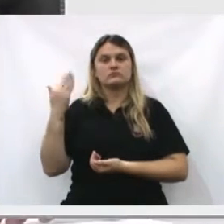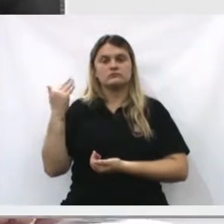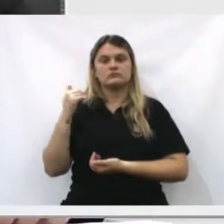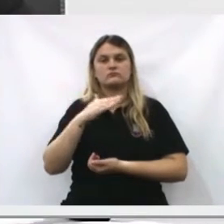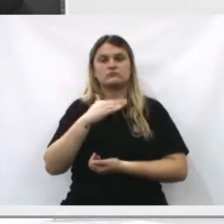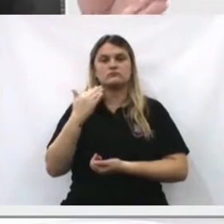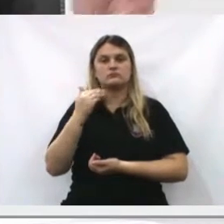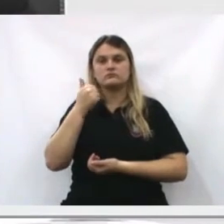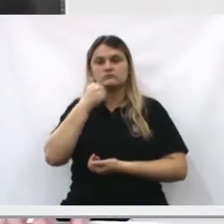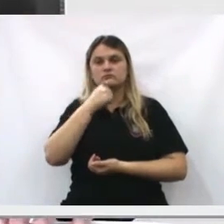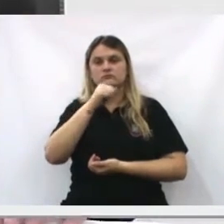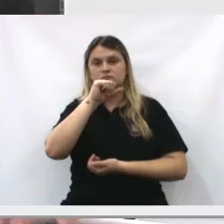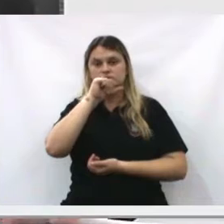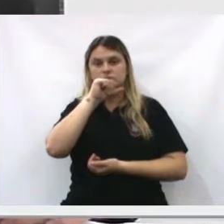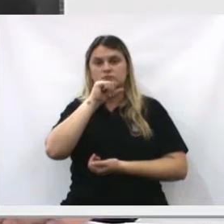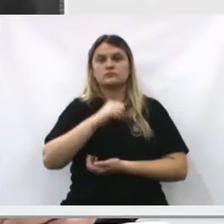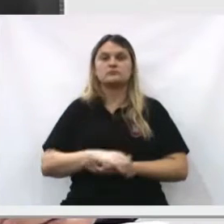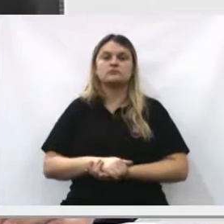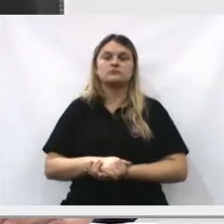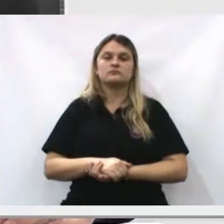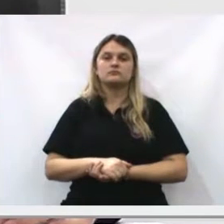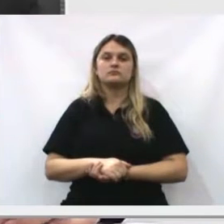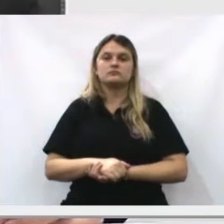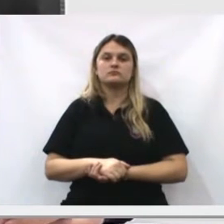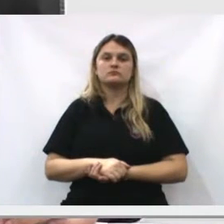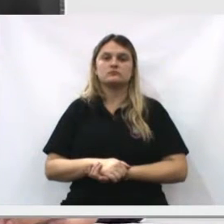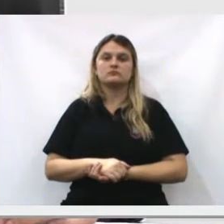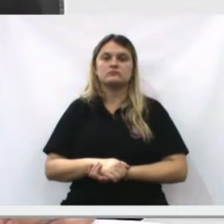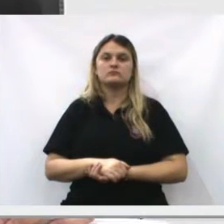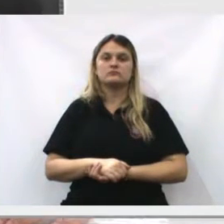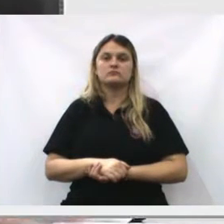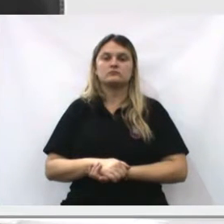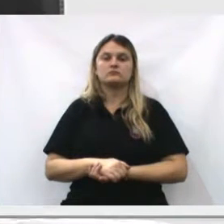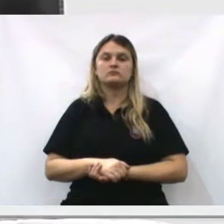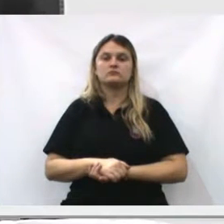externamos na semana passada ao falecimento da sua genitora.